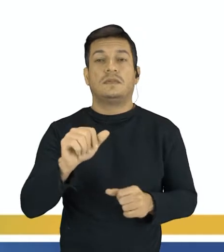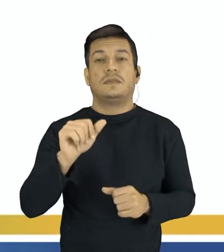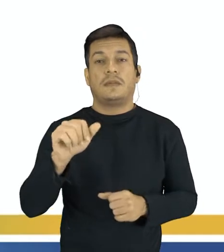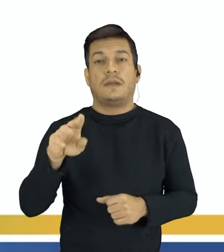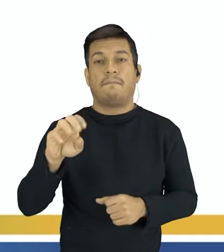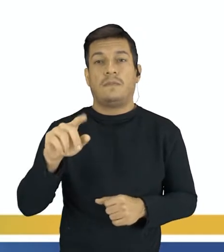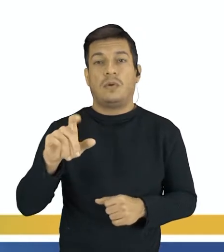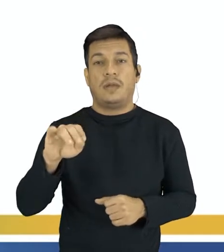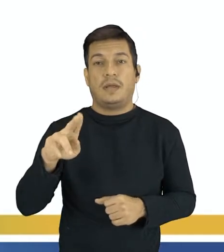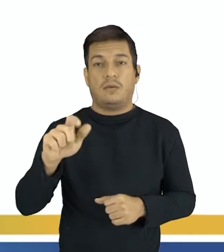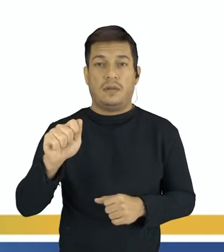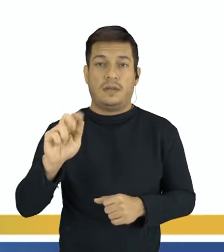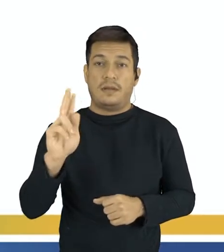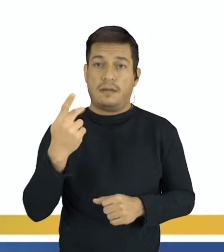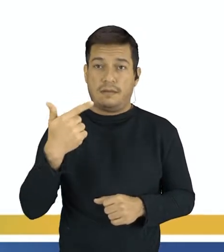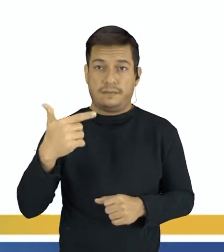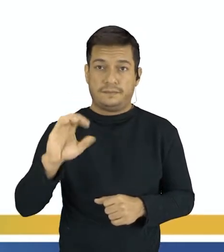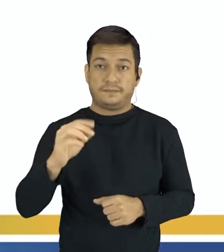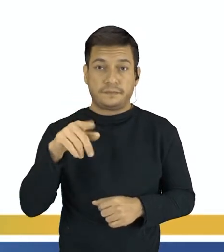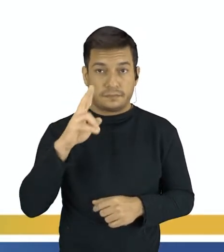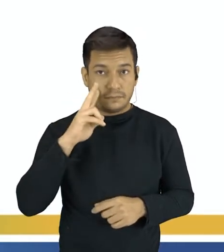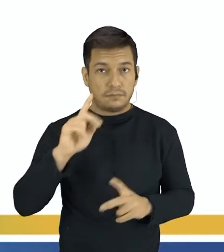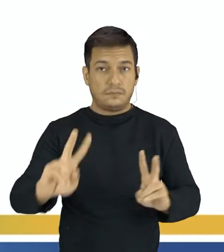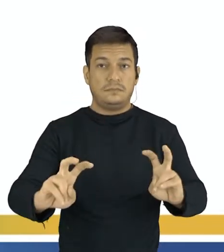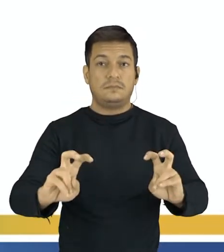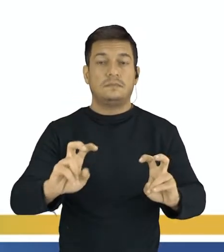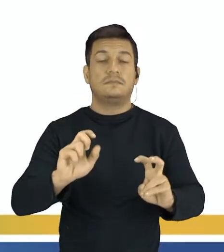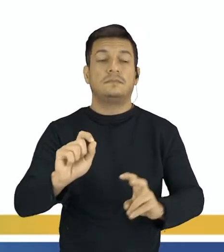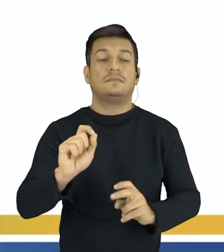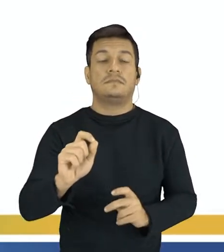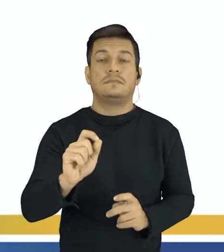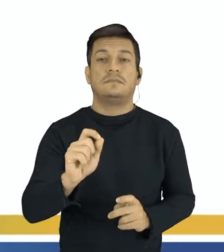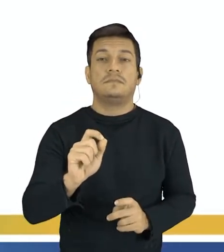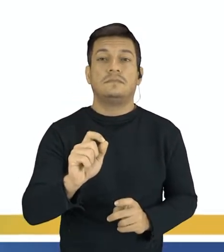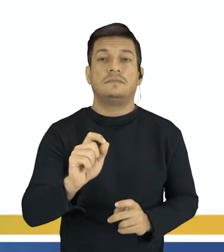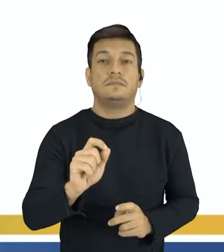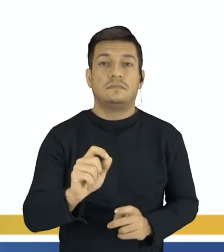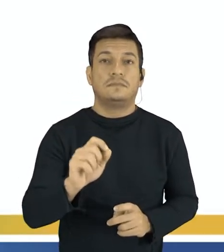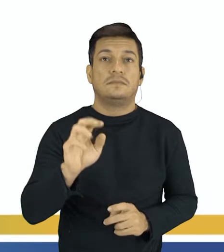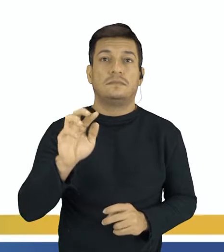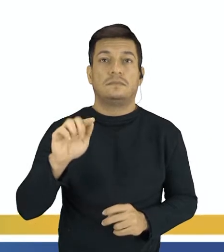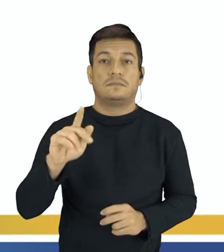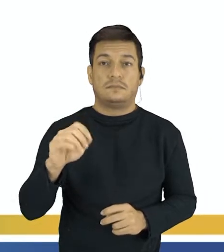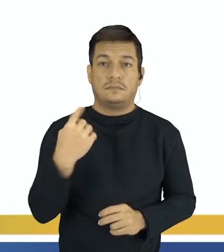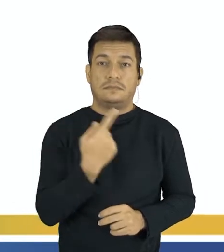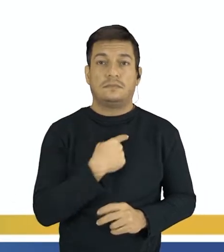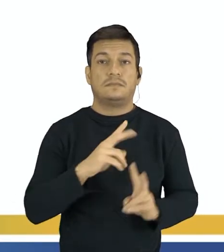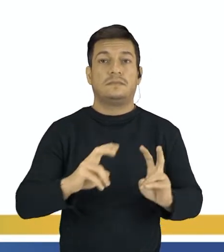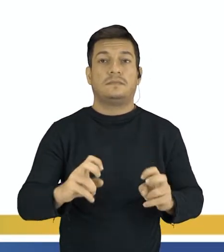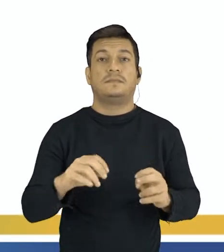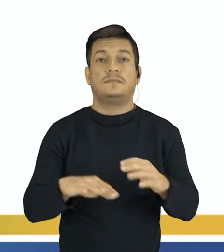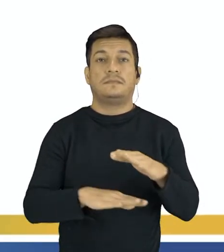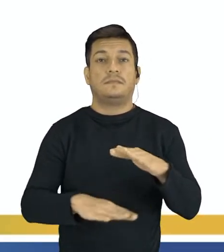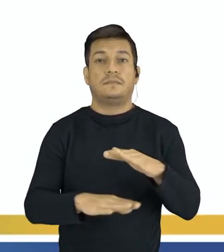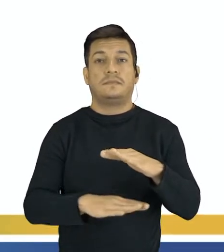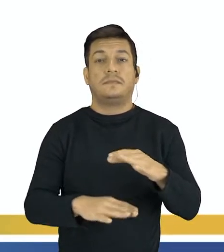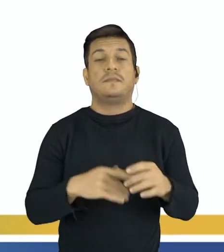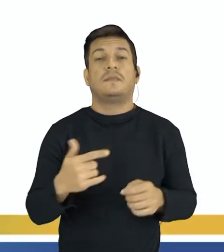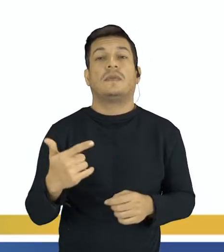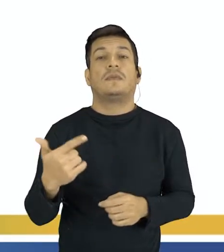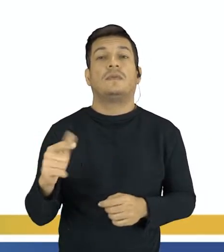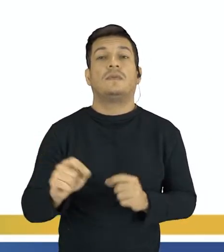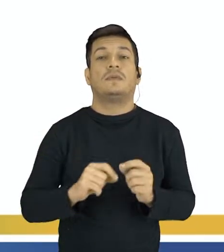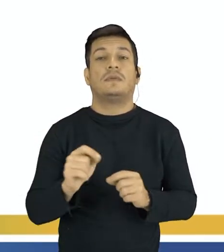H2O. Se vocês observarem, essa equação que nós estamos observando ali embaixo, ela não